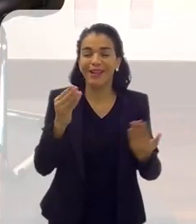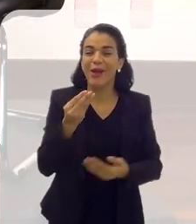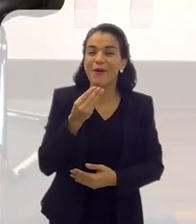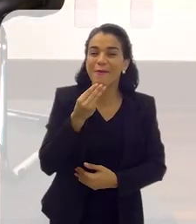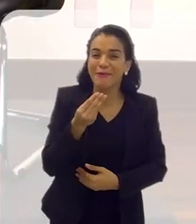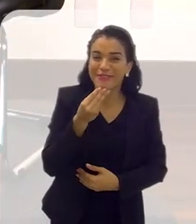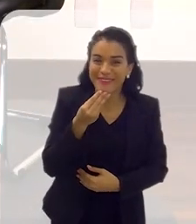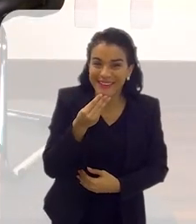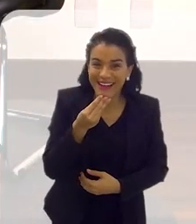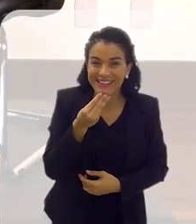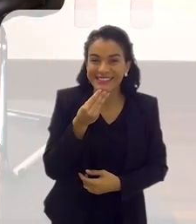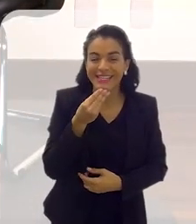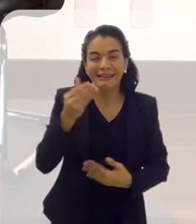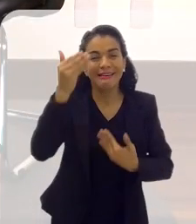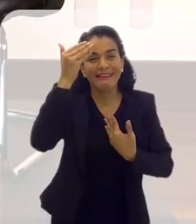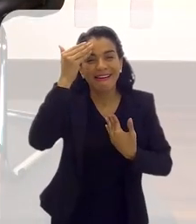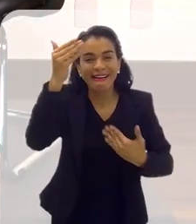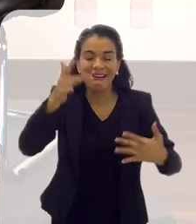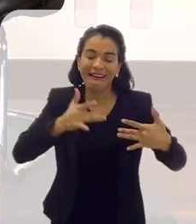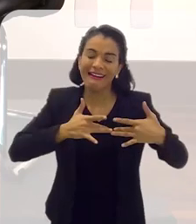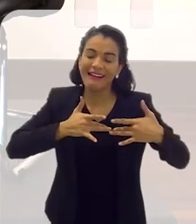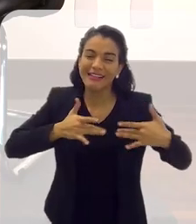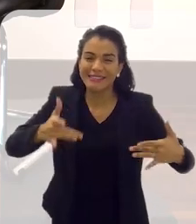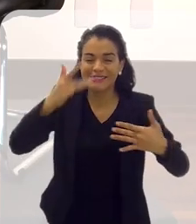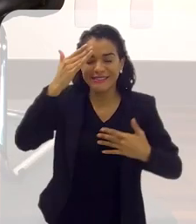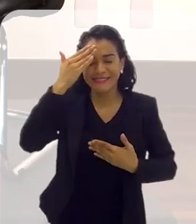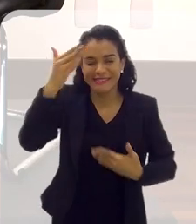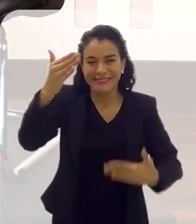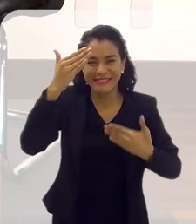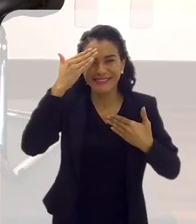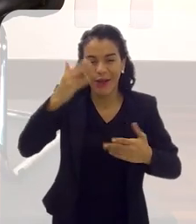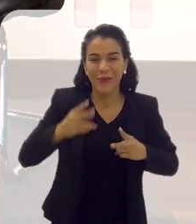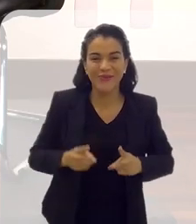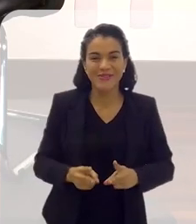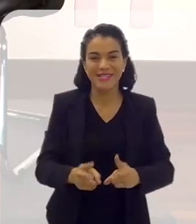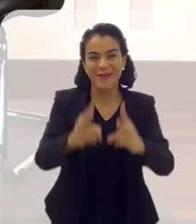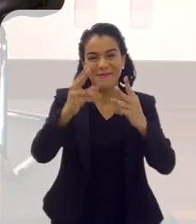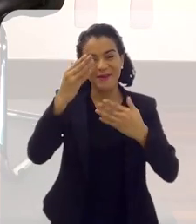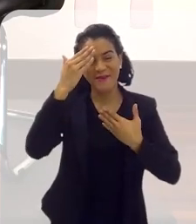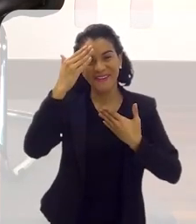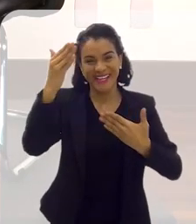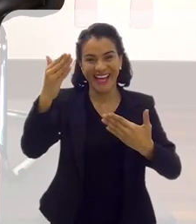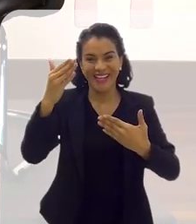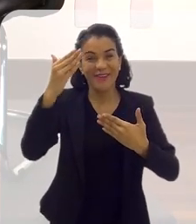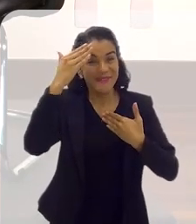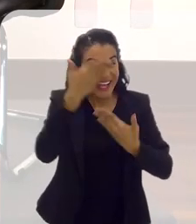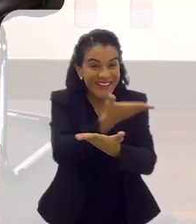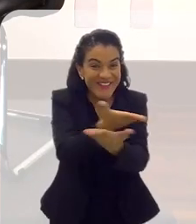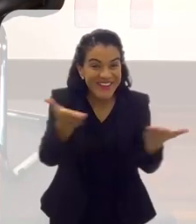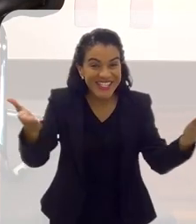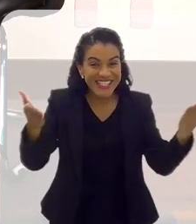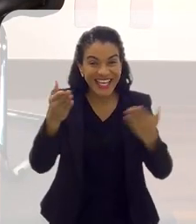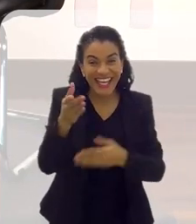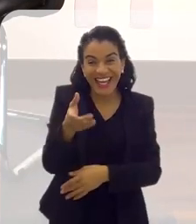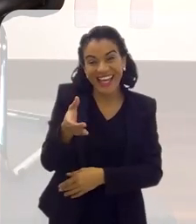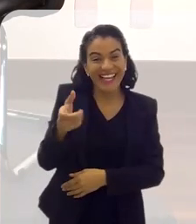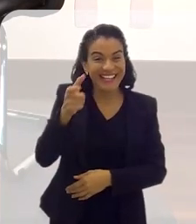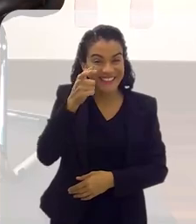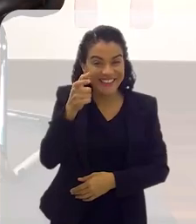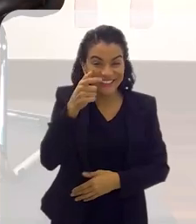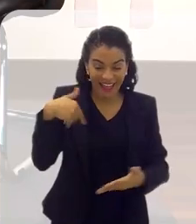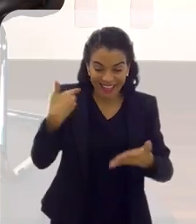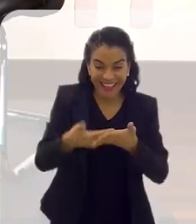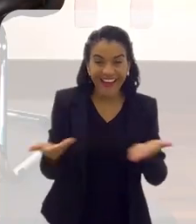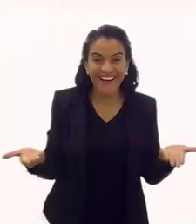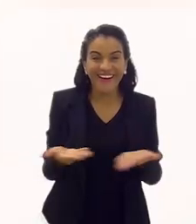Agradeço a todos vocês pela oportunidade e gratidão sempre, sempre. Muito obrigada. E muito